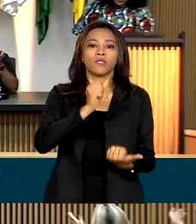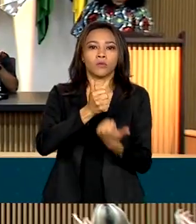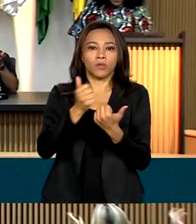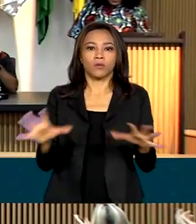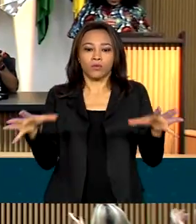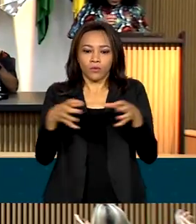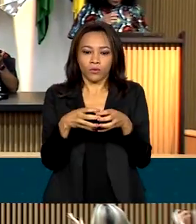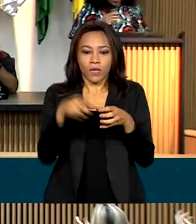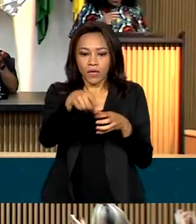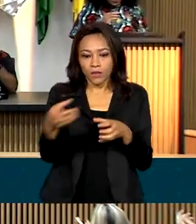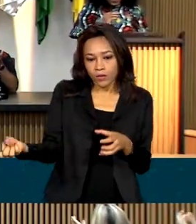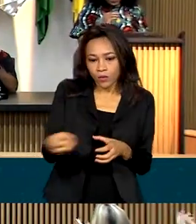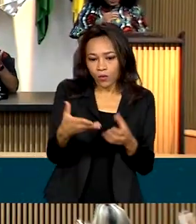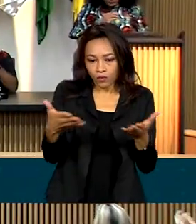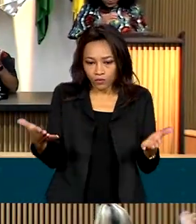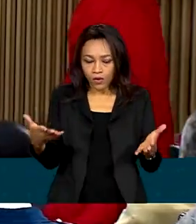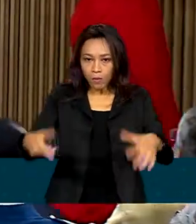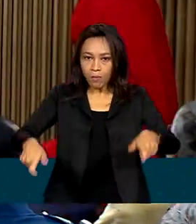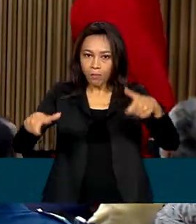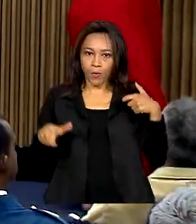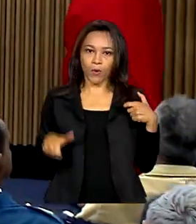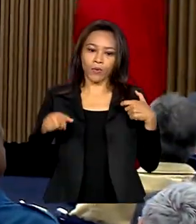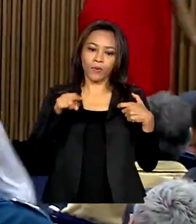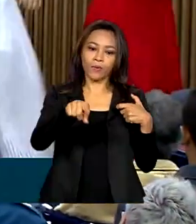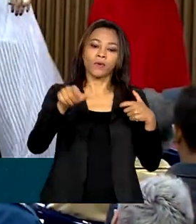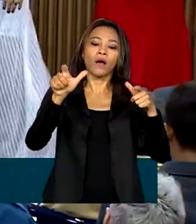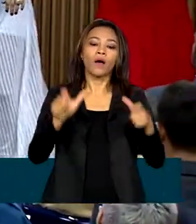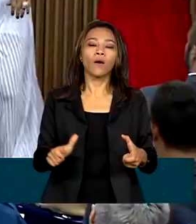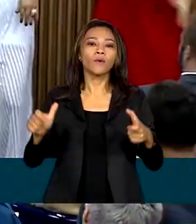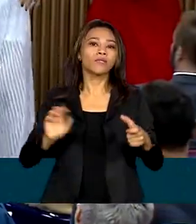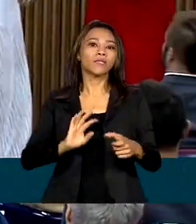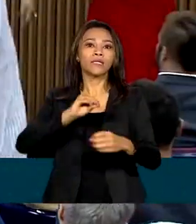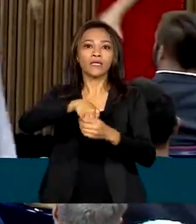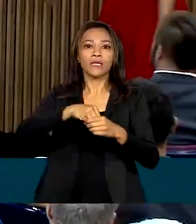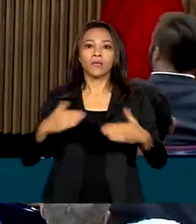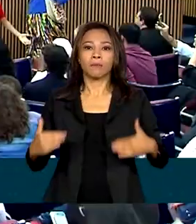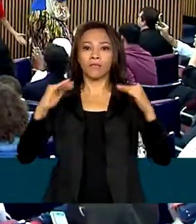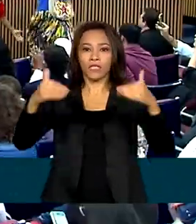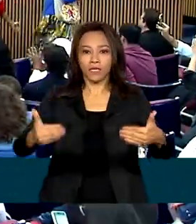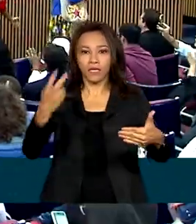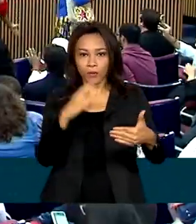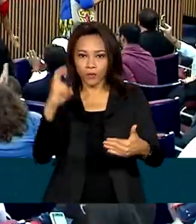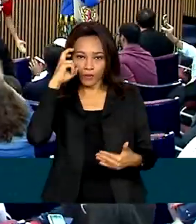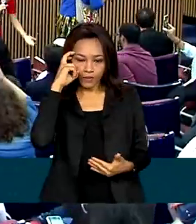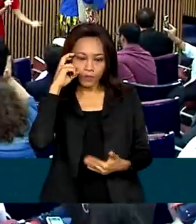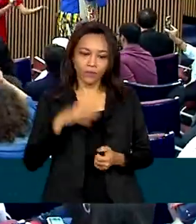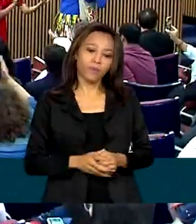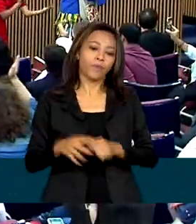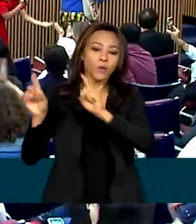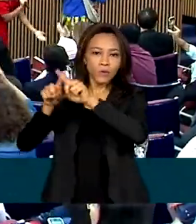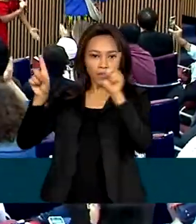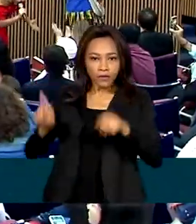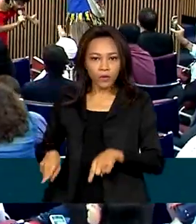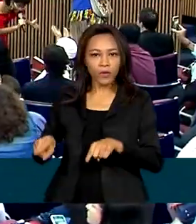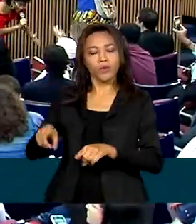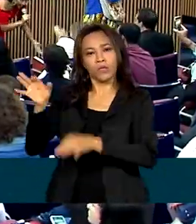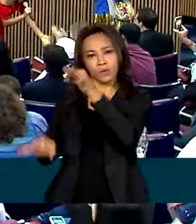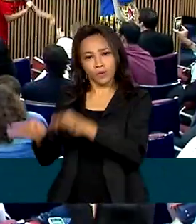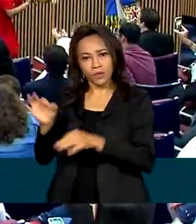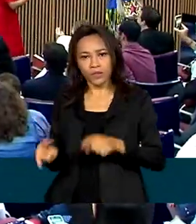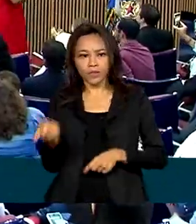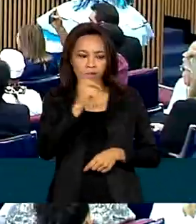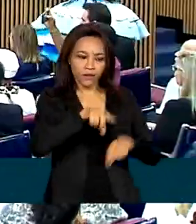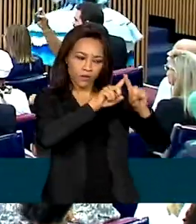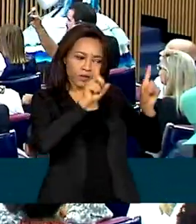tomou posse nesta cerimônia no Ministério da Cultura, em Brasília. Servidores dos Ministérios da Justiça e Segurança